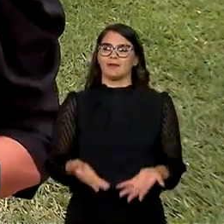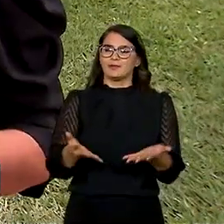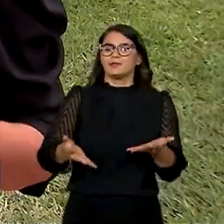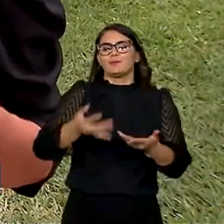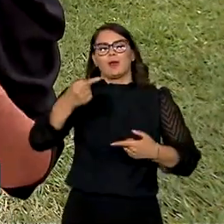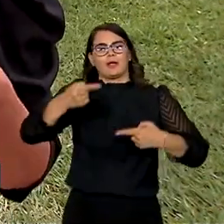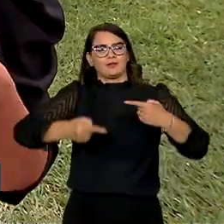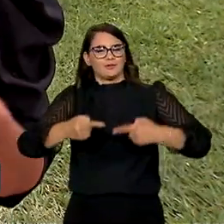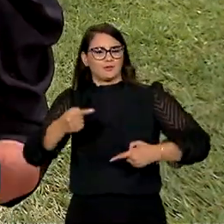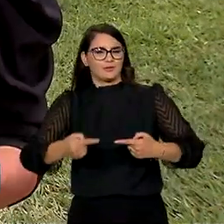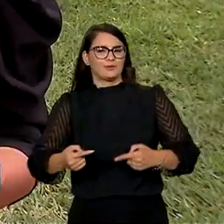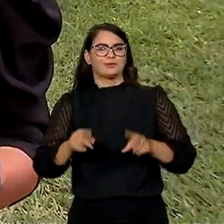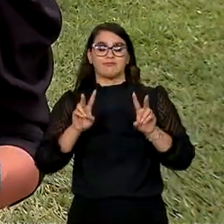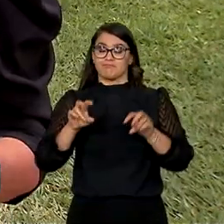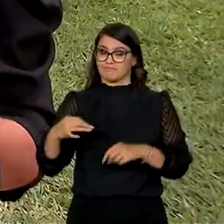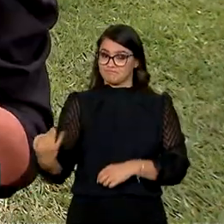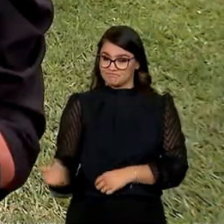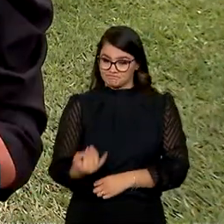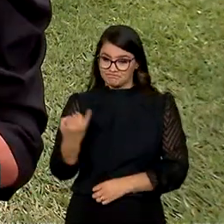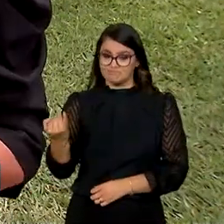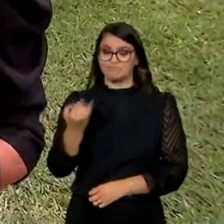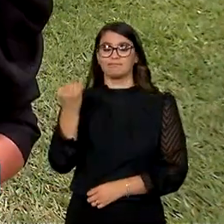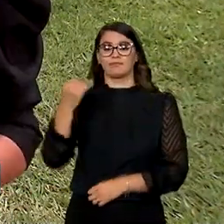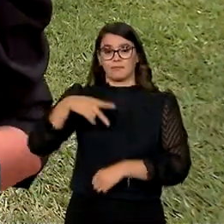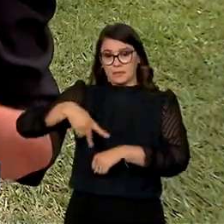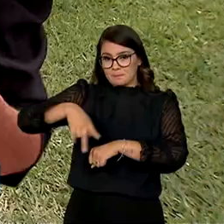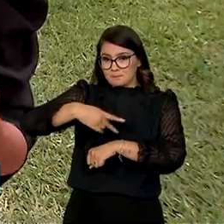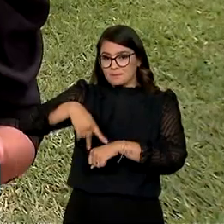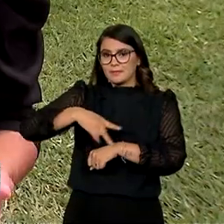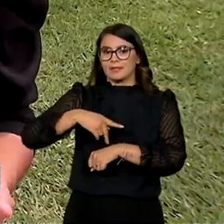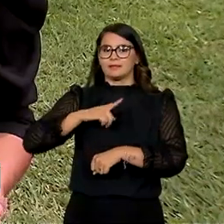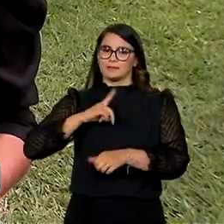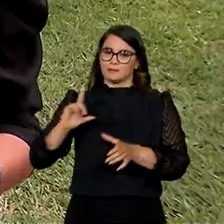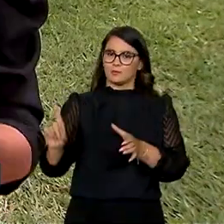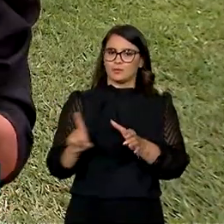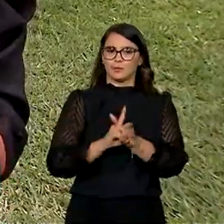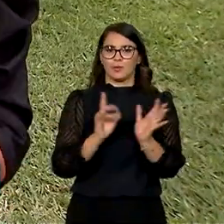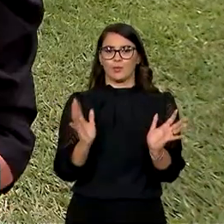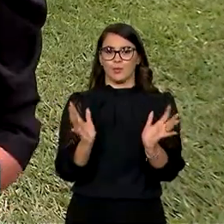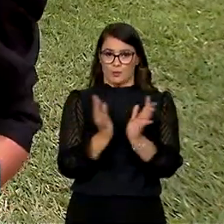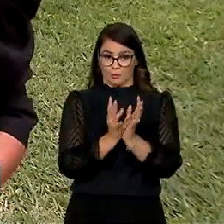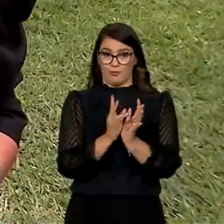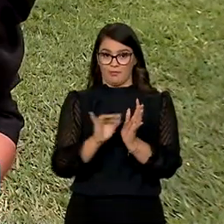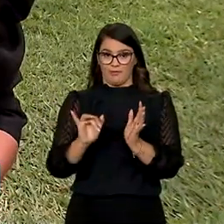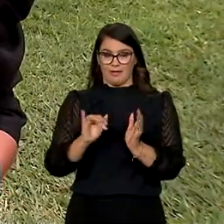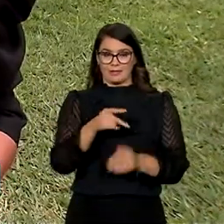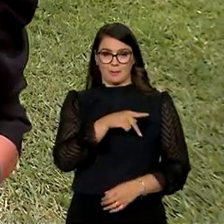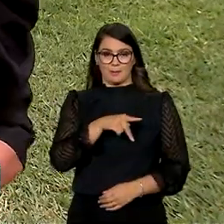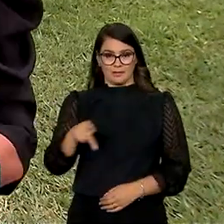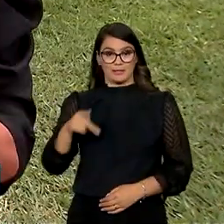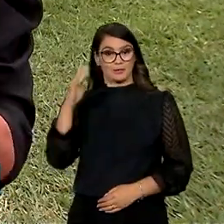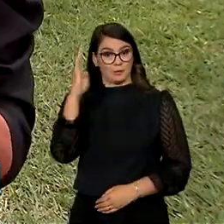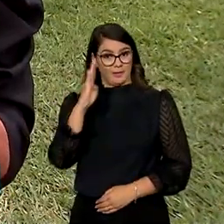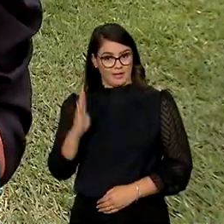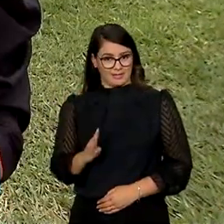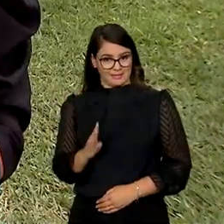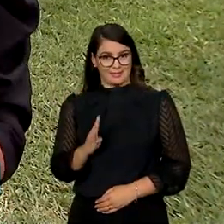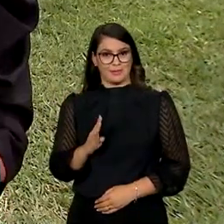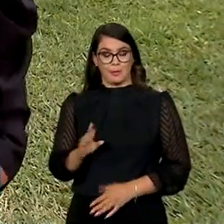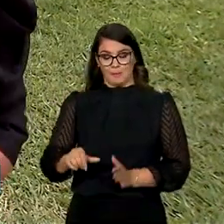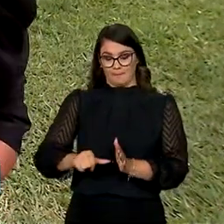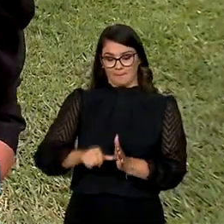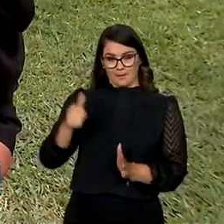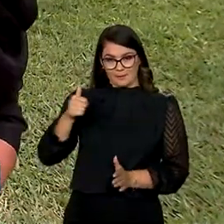discussões e matérias relevantes para os países que compõem o grupo, que será presidido pelo Brasil a partir de